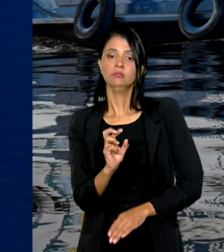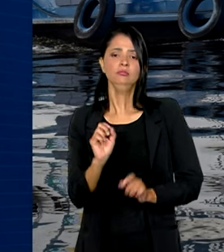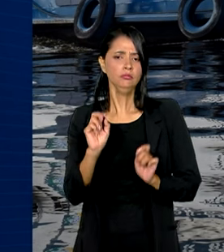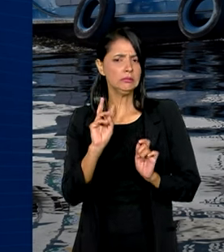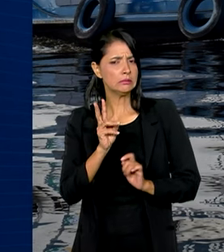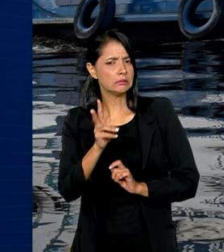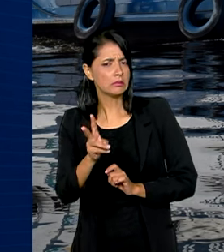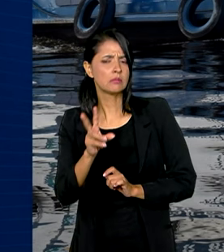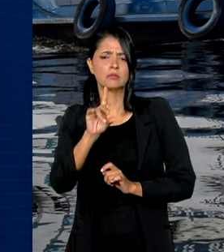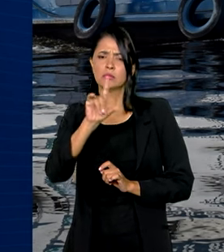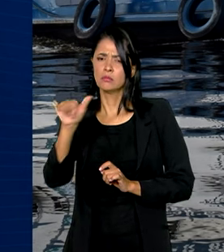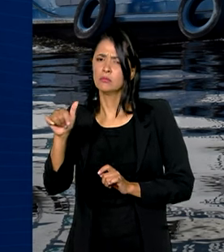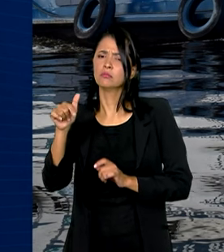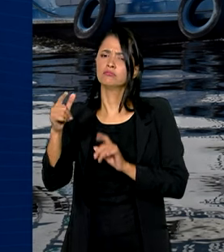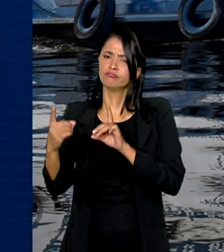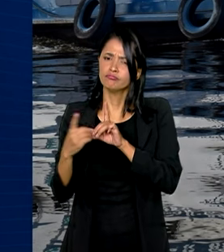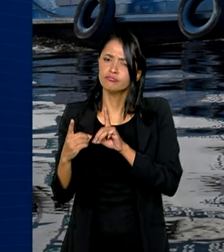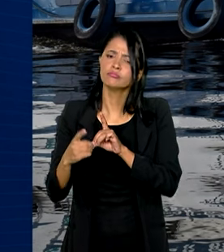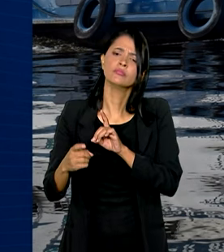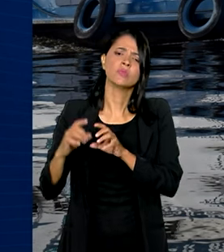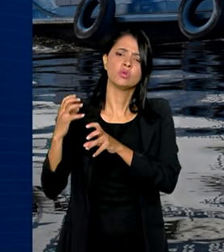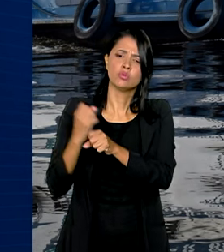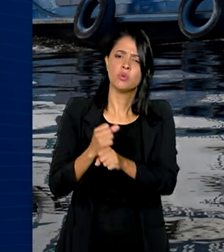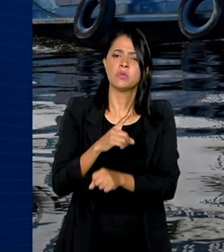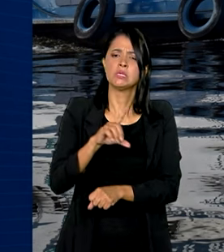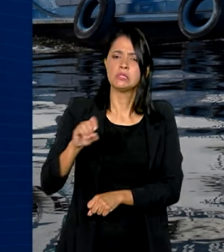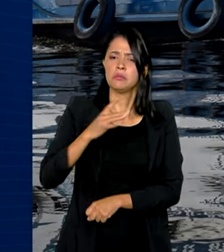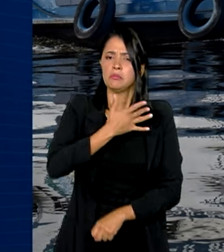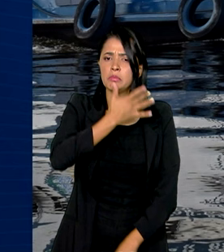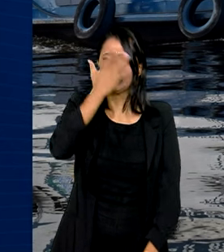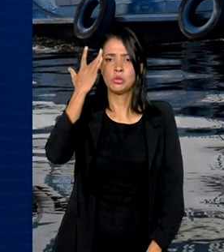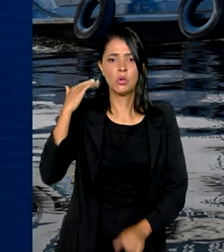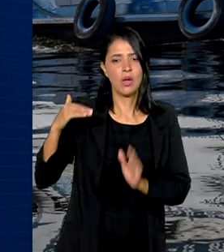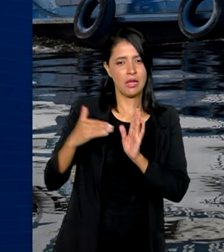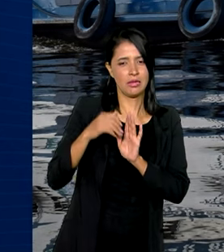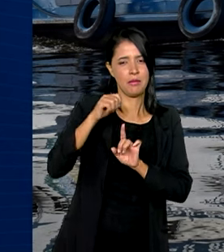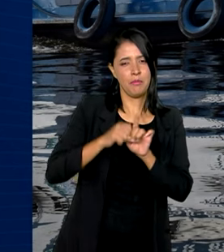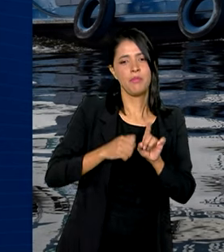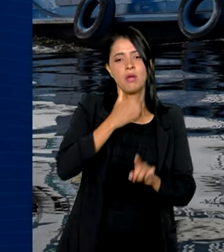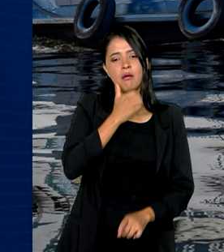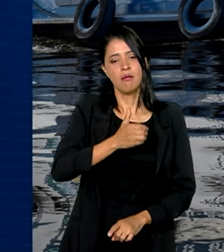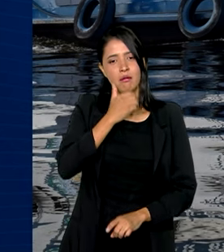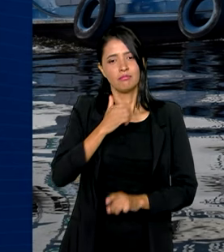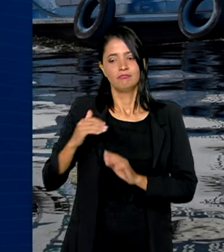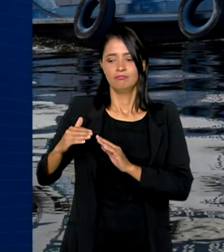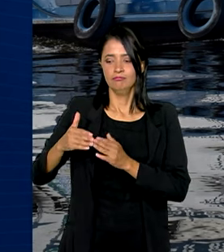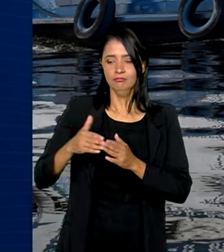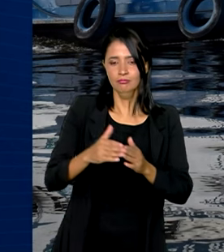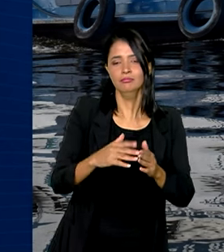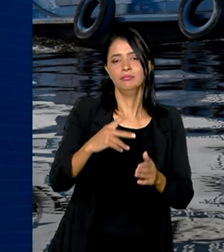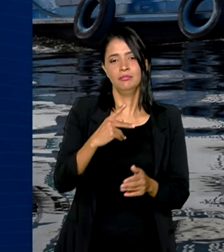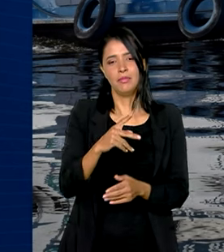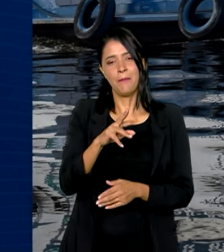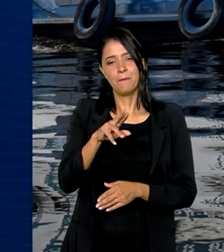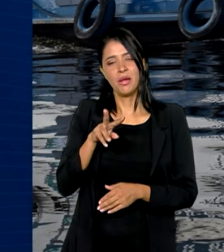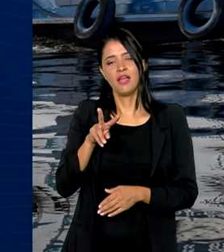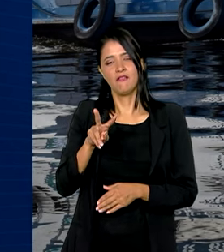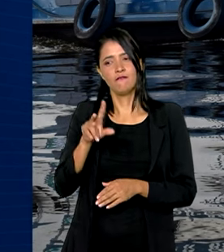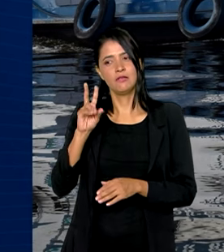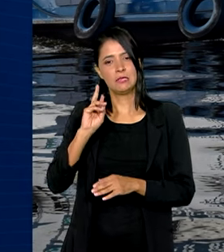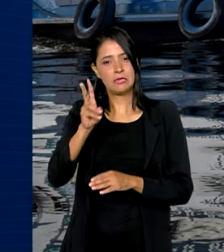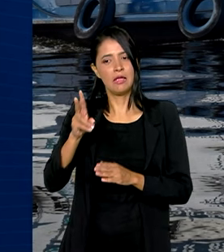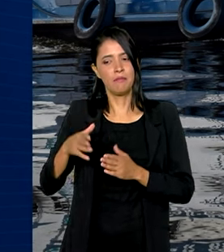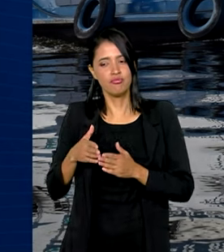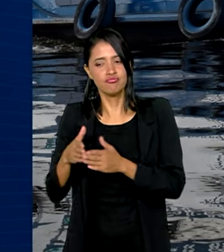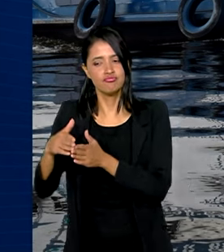os dias são atendidas cerca de 100 pessoas. Até o mês de dezembro, os pré-vibarcos vão passar por todos